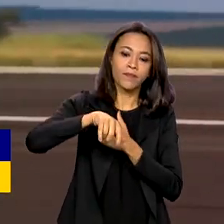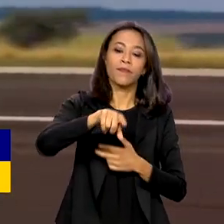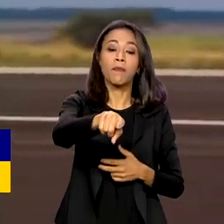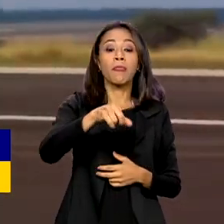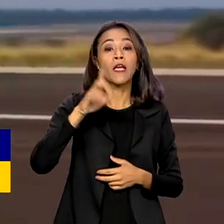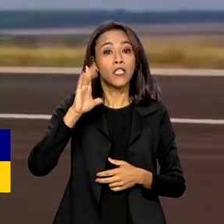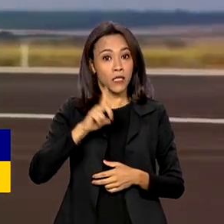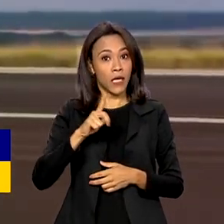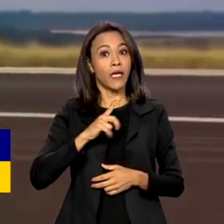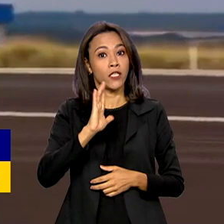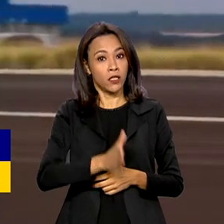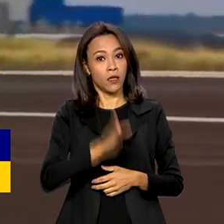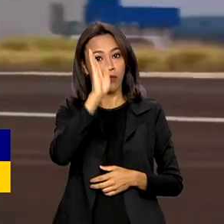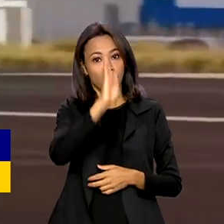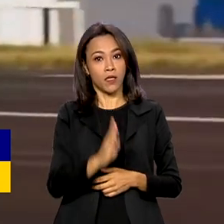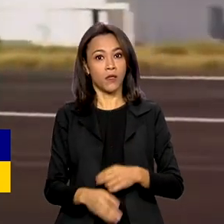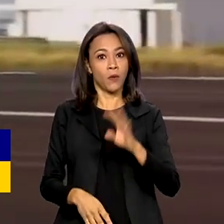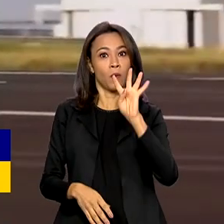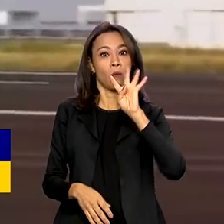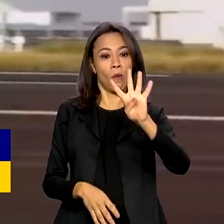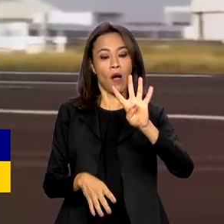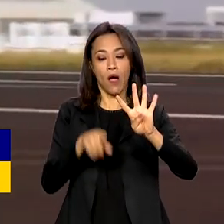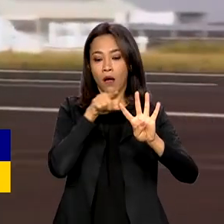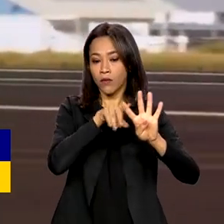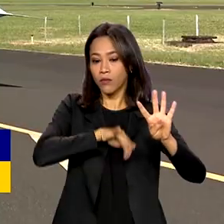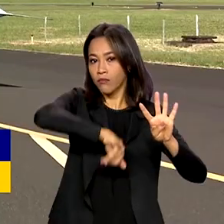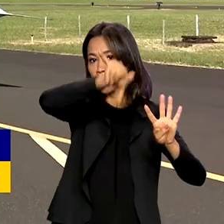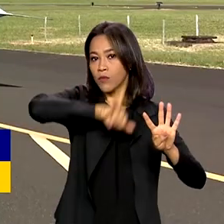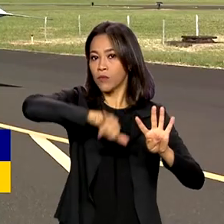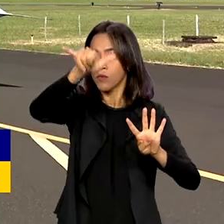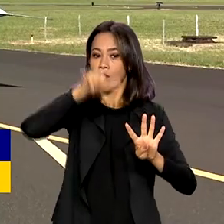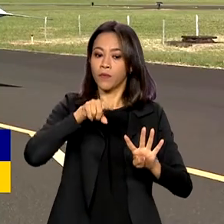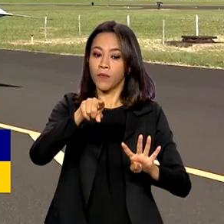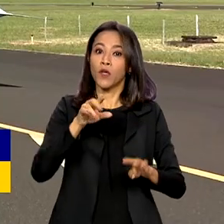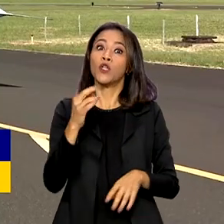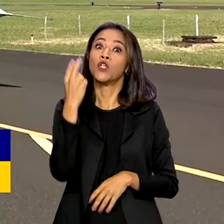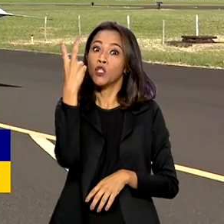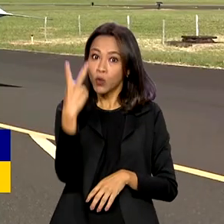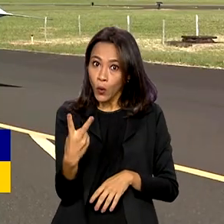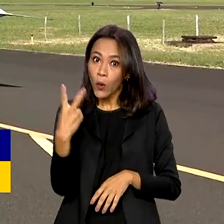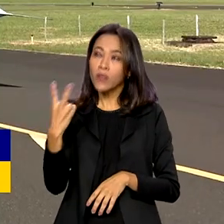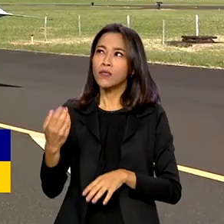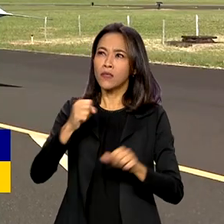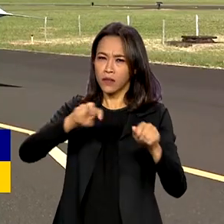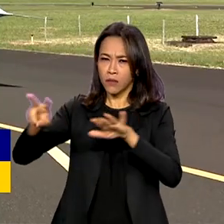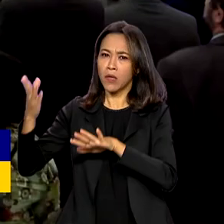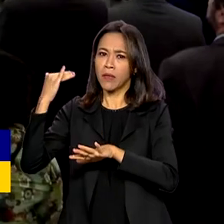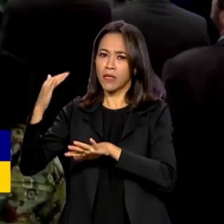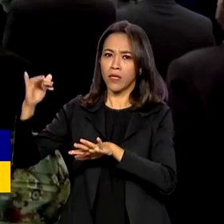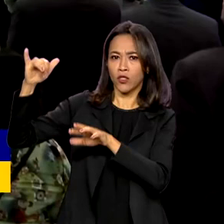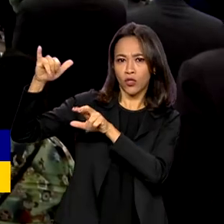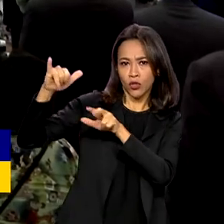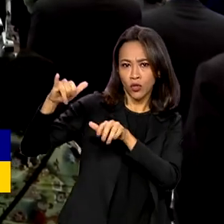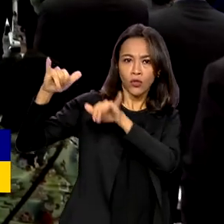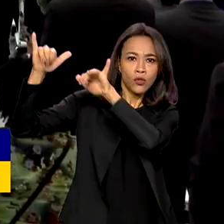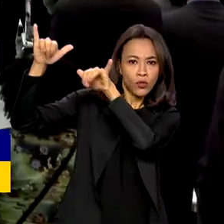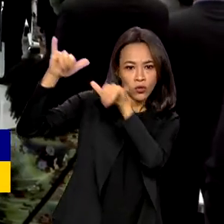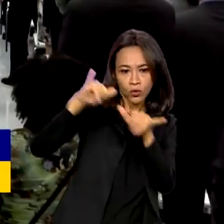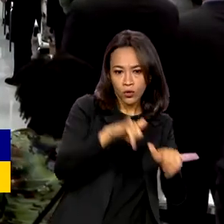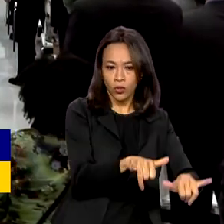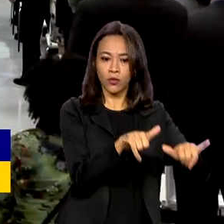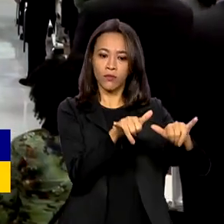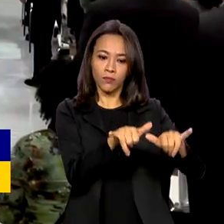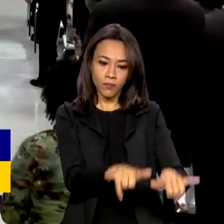estão em operação na base aérea de Anápolis, em Goiás, e dois chegaram ao país na semana passada. Nessa terça-feira,